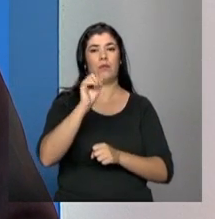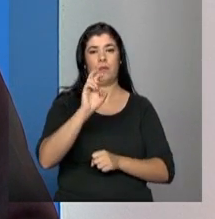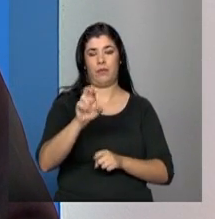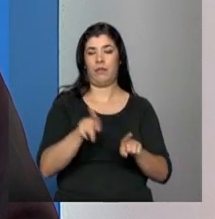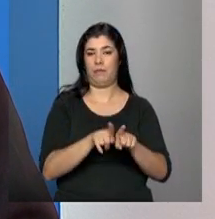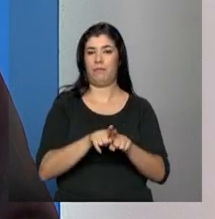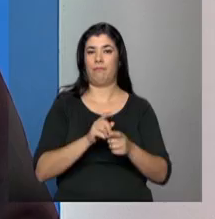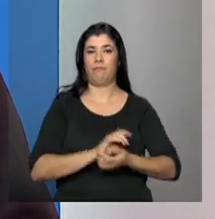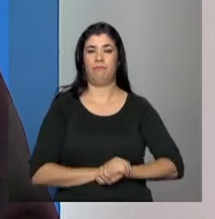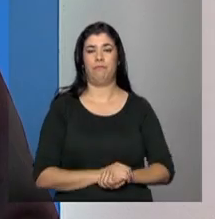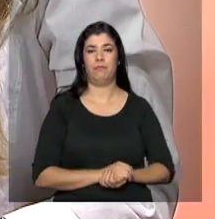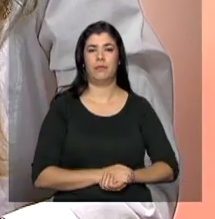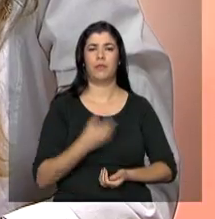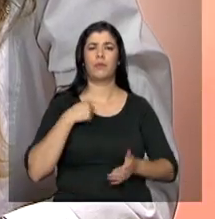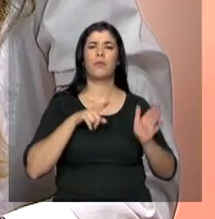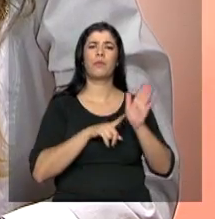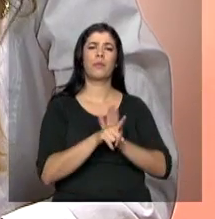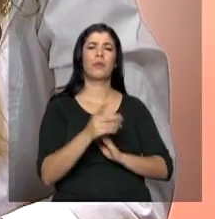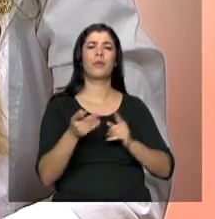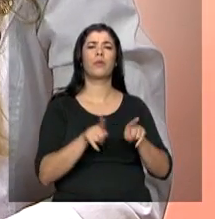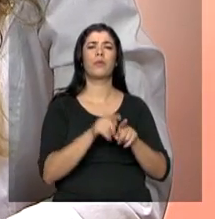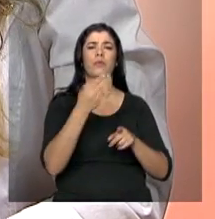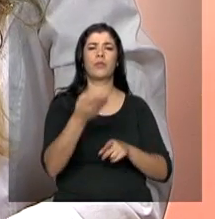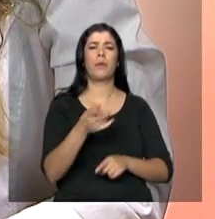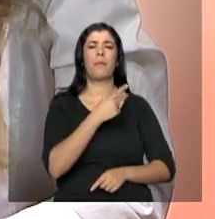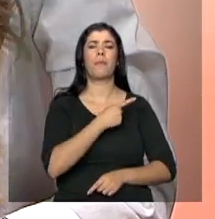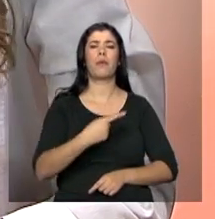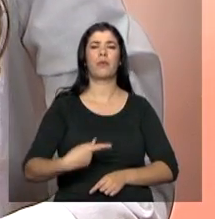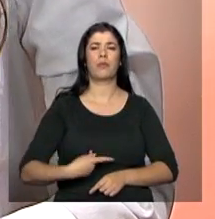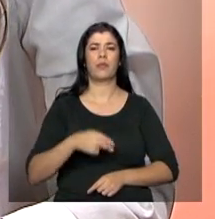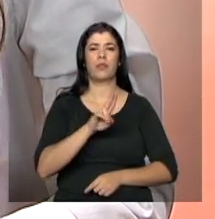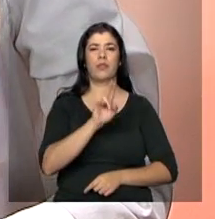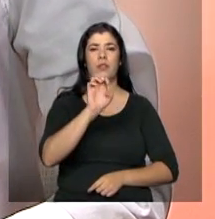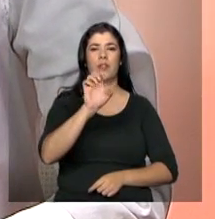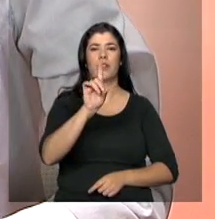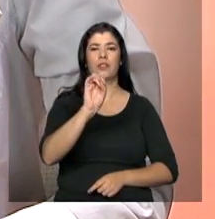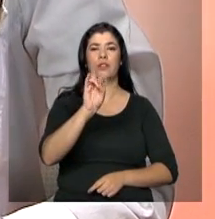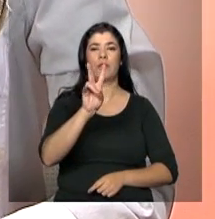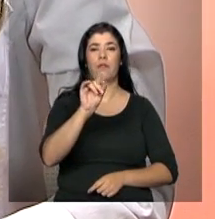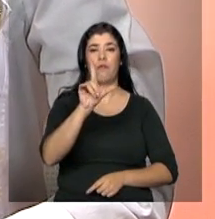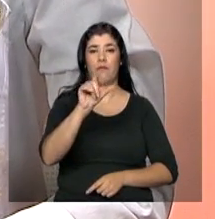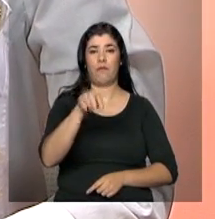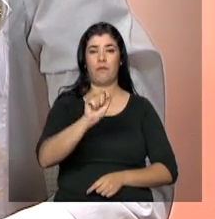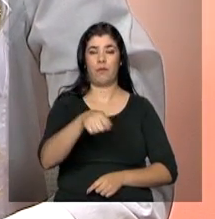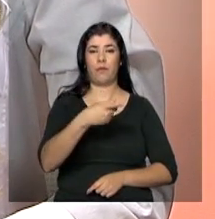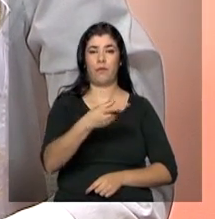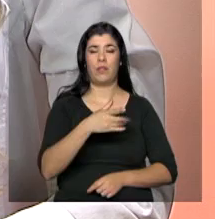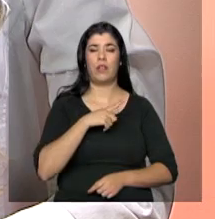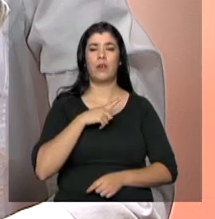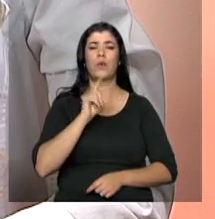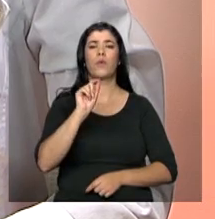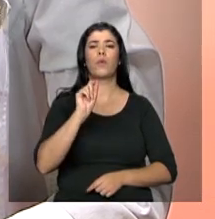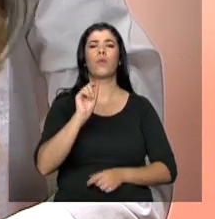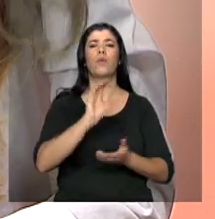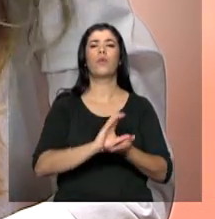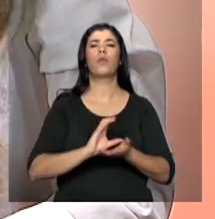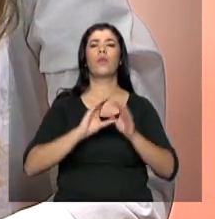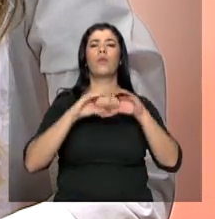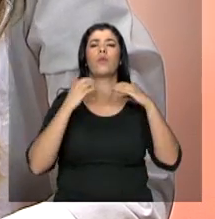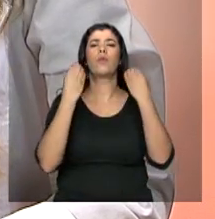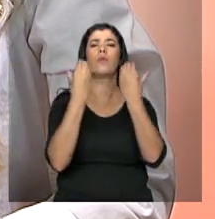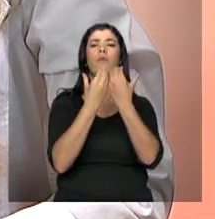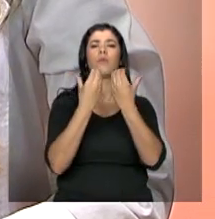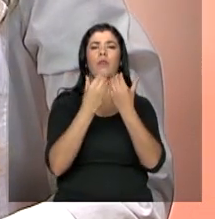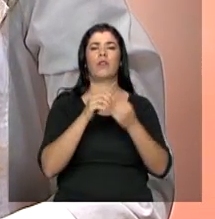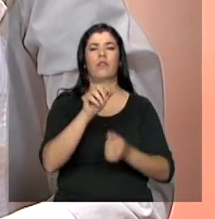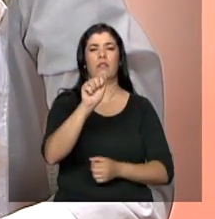Bom, então eu vou começar perguntando aqui para o presidente Edivaldo. Presidente, o que são as Conferências de Assistência Social e qual é a